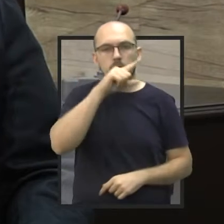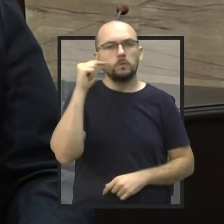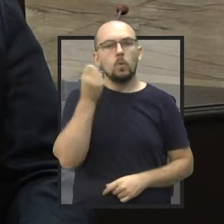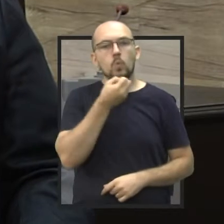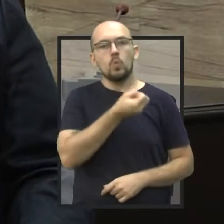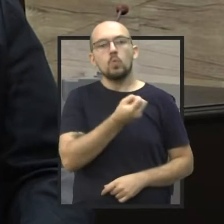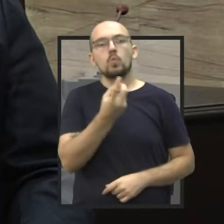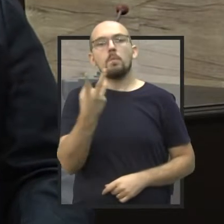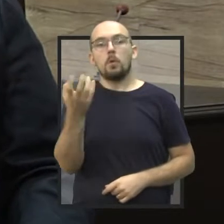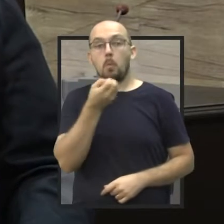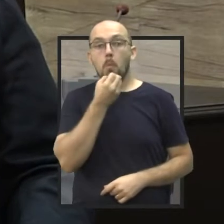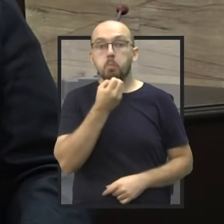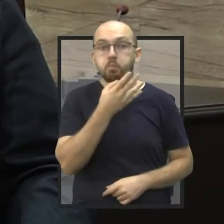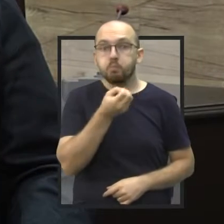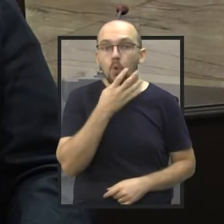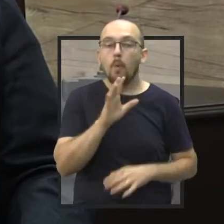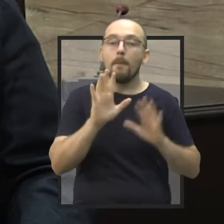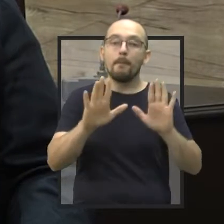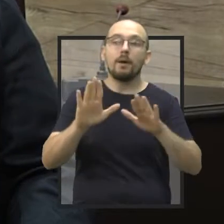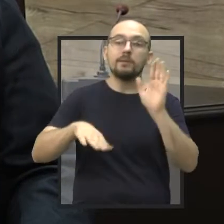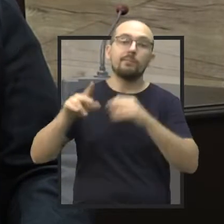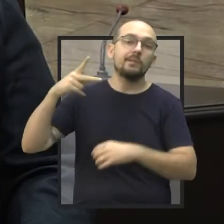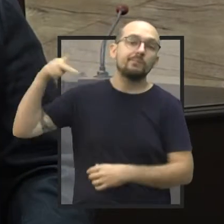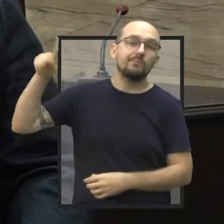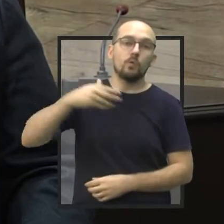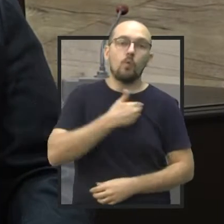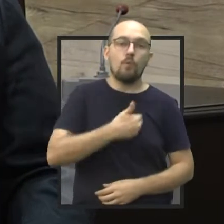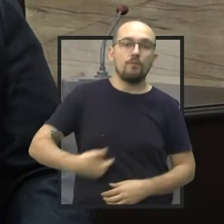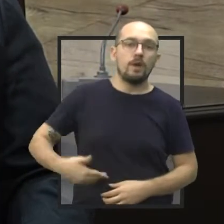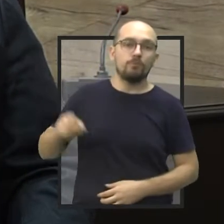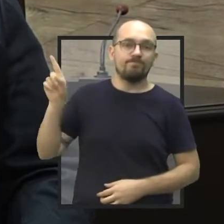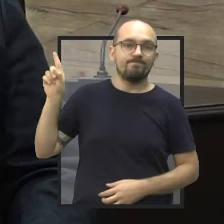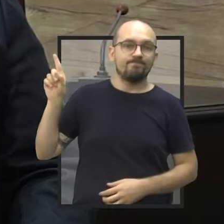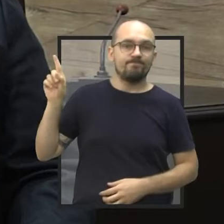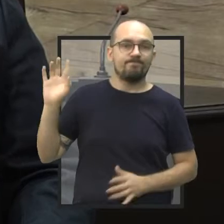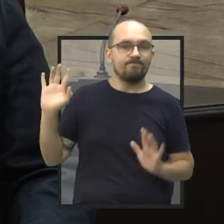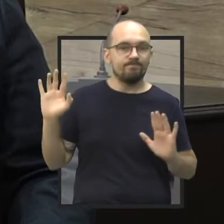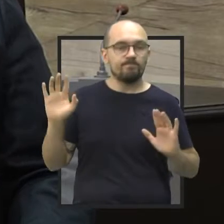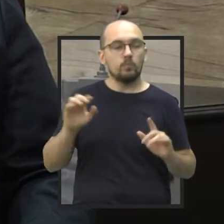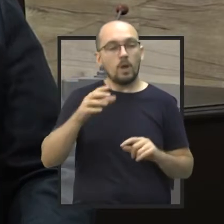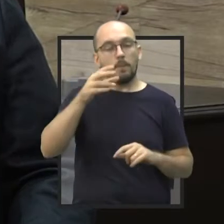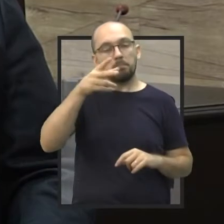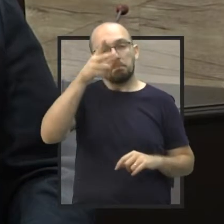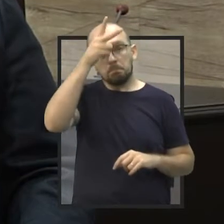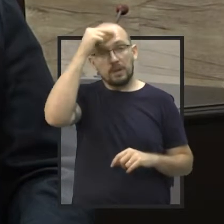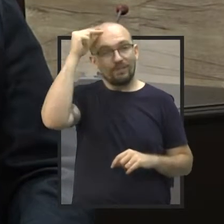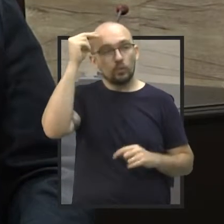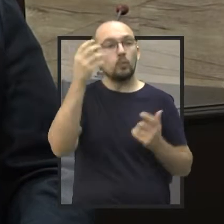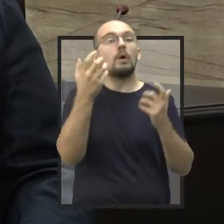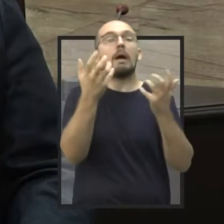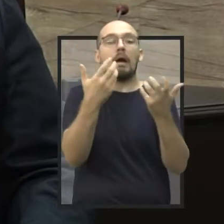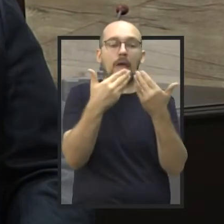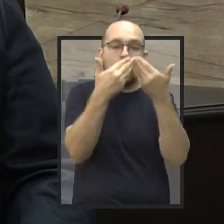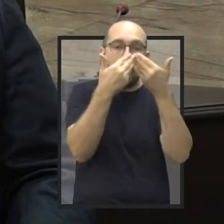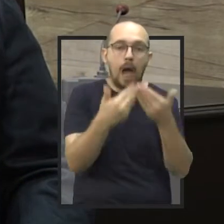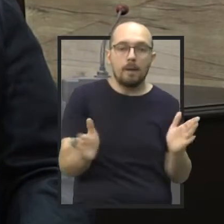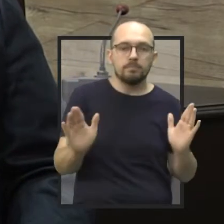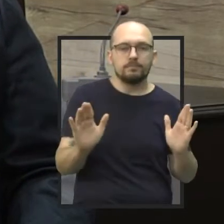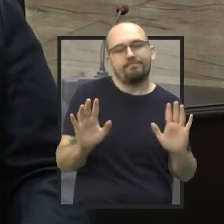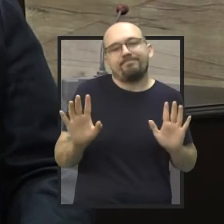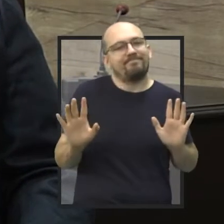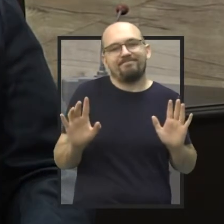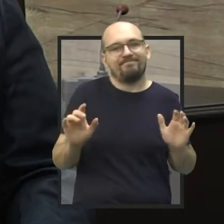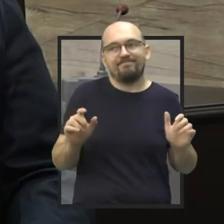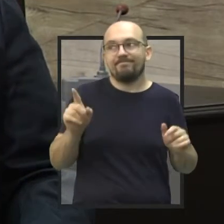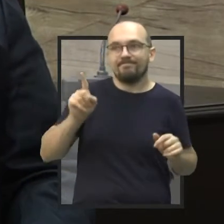são bons, só que a gente depende muito do governo do estado. Por mais que o prefeito tente abrir o comércio, faça um decreto,